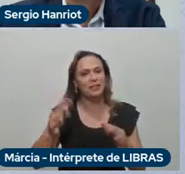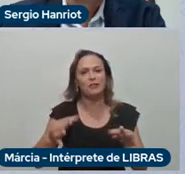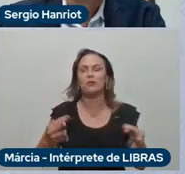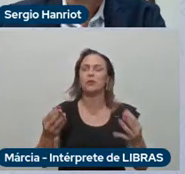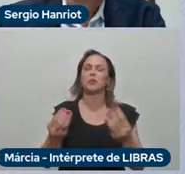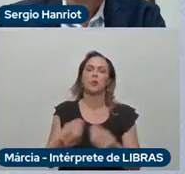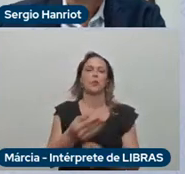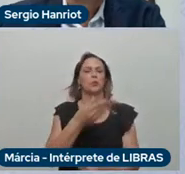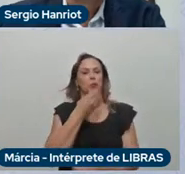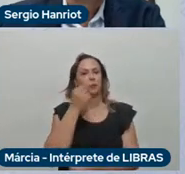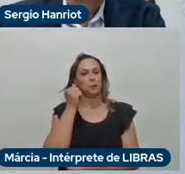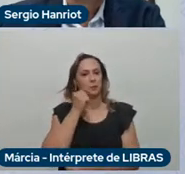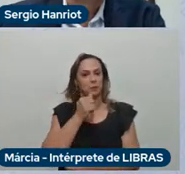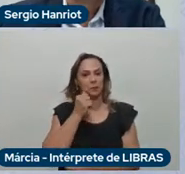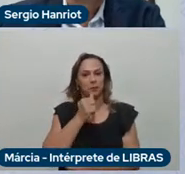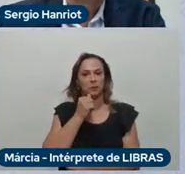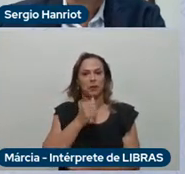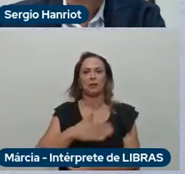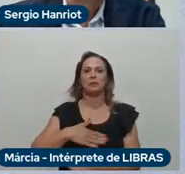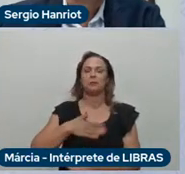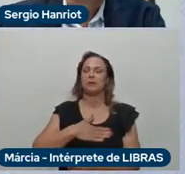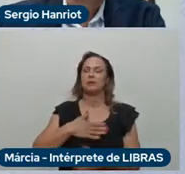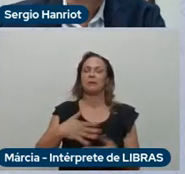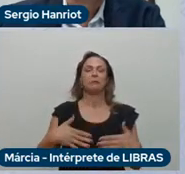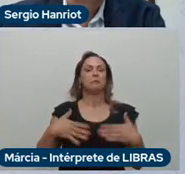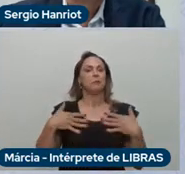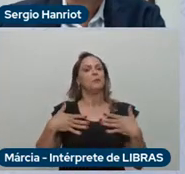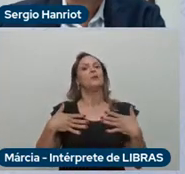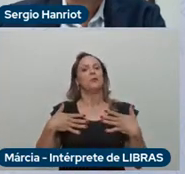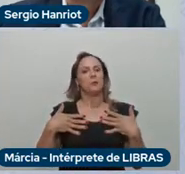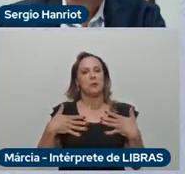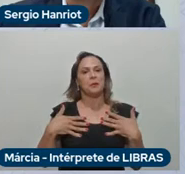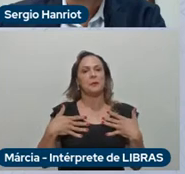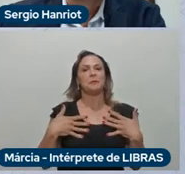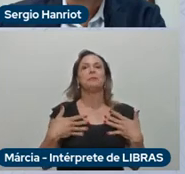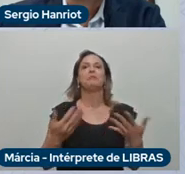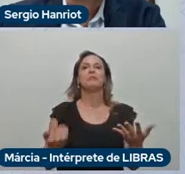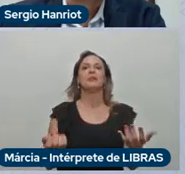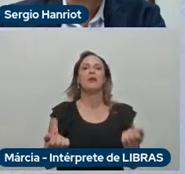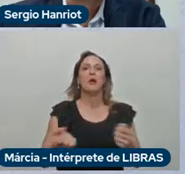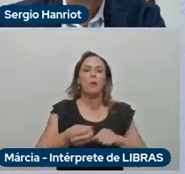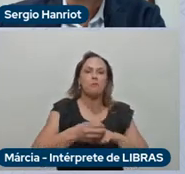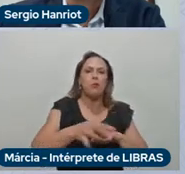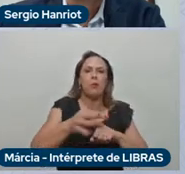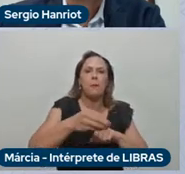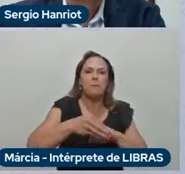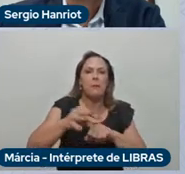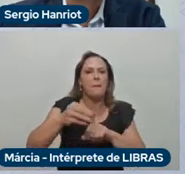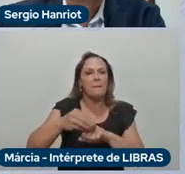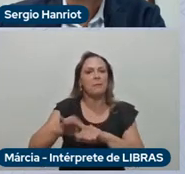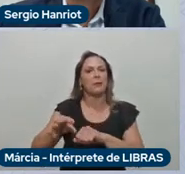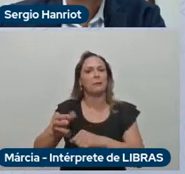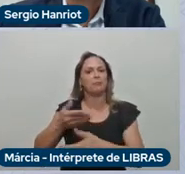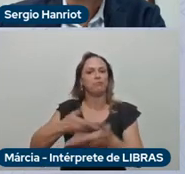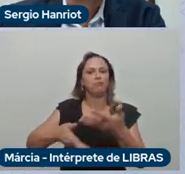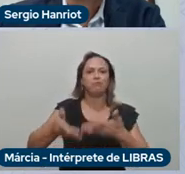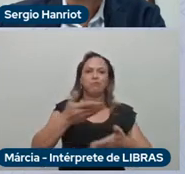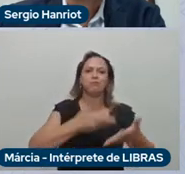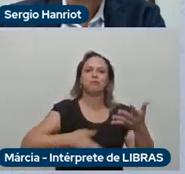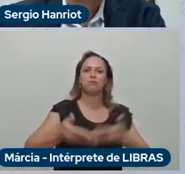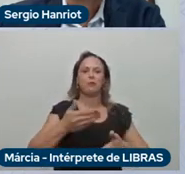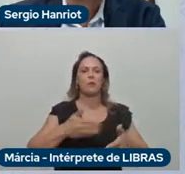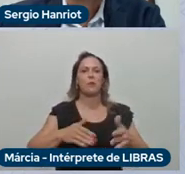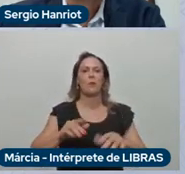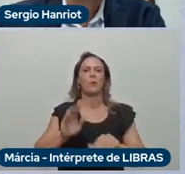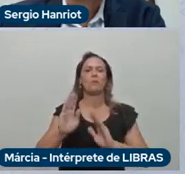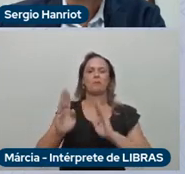e todos e é um prazer, uma honra poder compartilhar com vocês uma hora de tempo ou algo